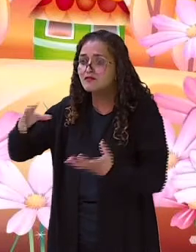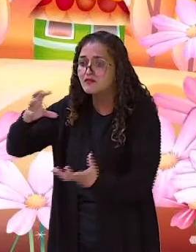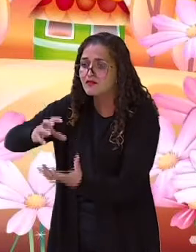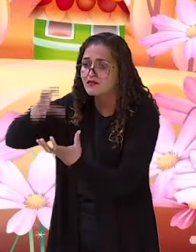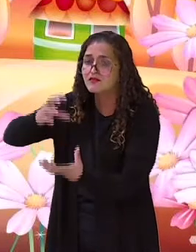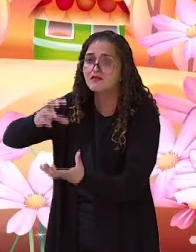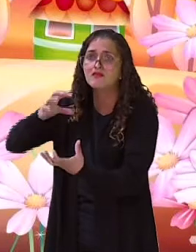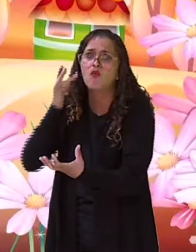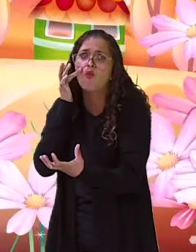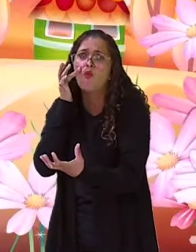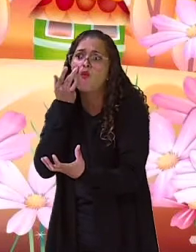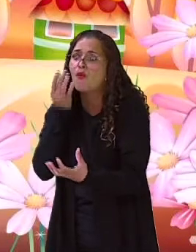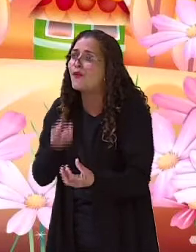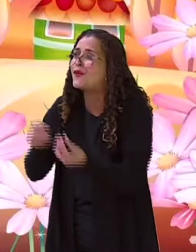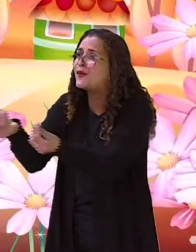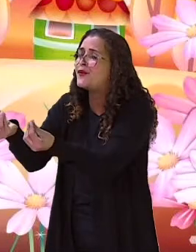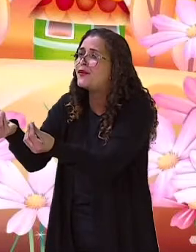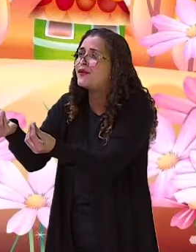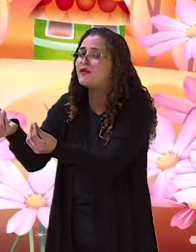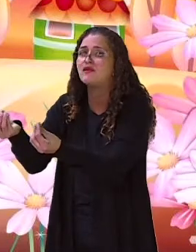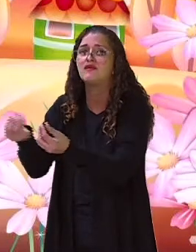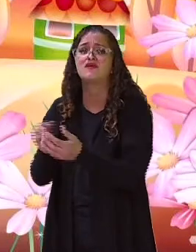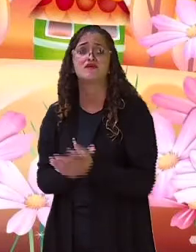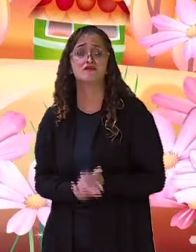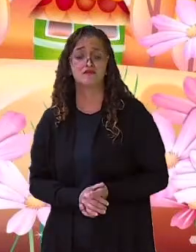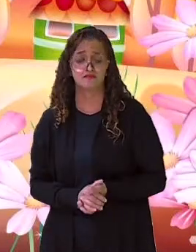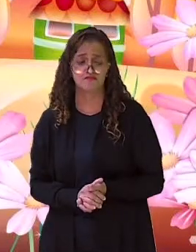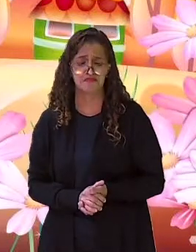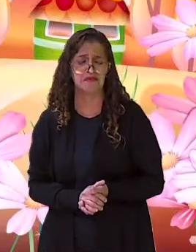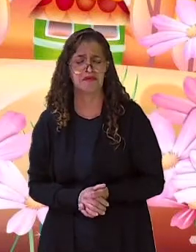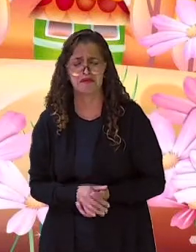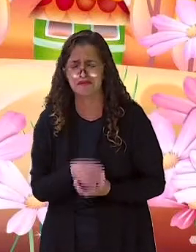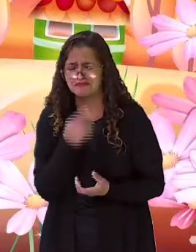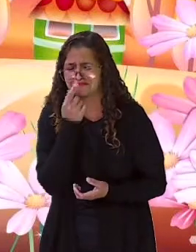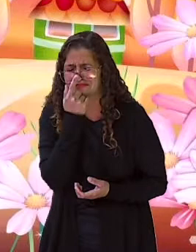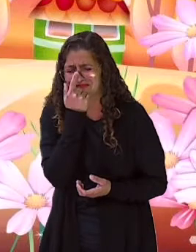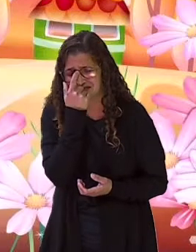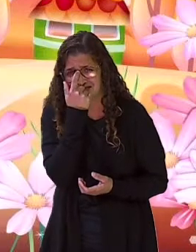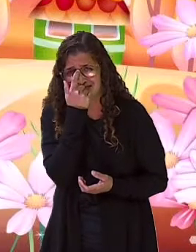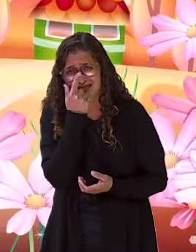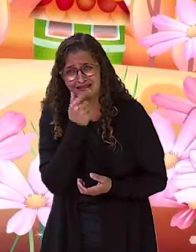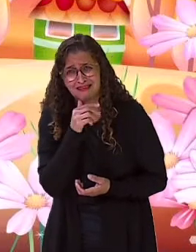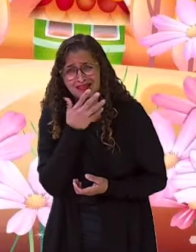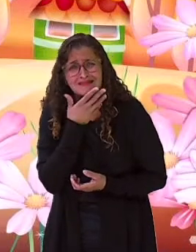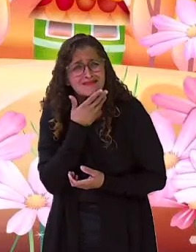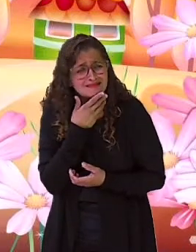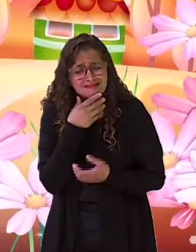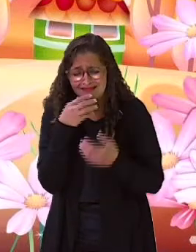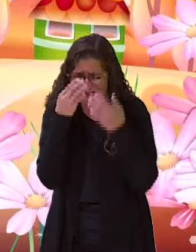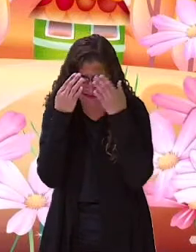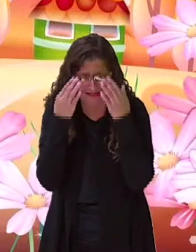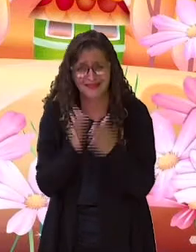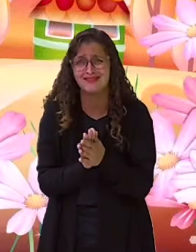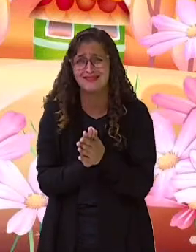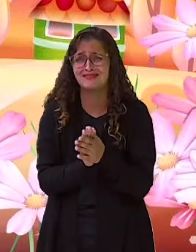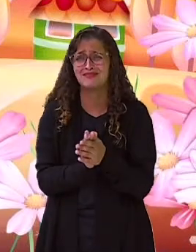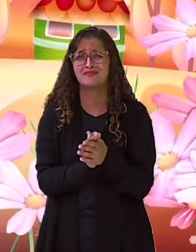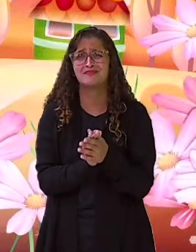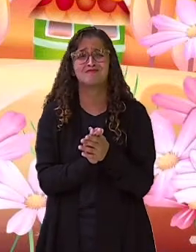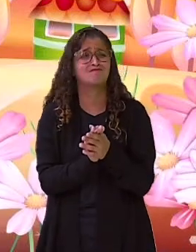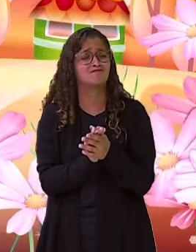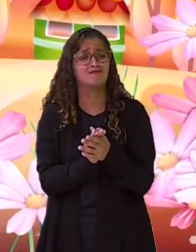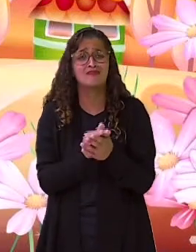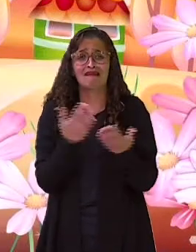saco de moedas de ouro? O pobre homem chorou, soluçou e contou o acidente.